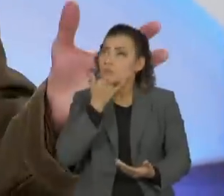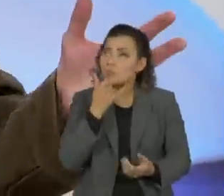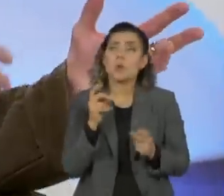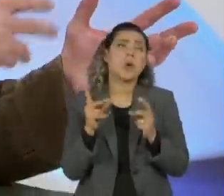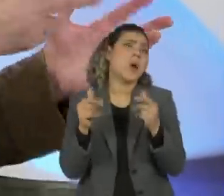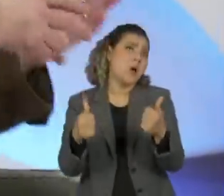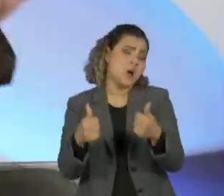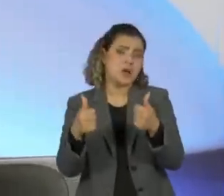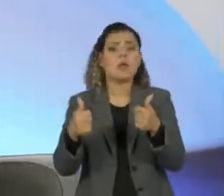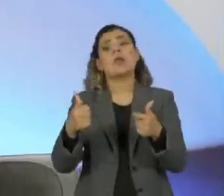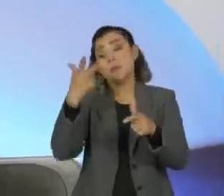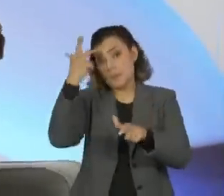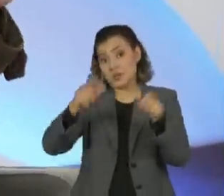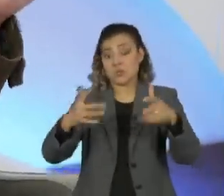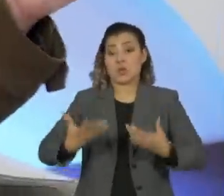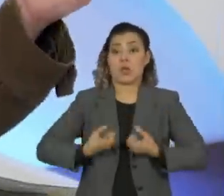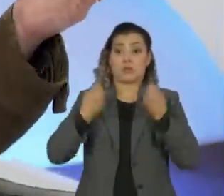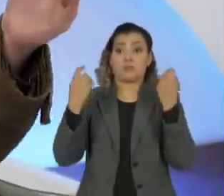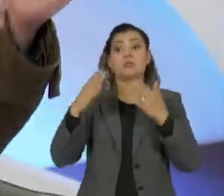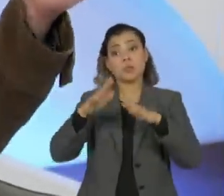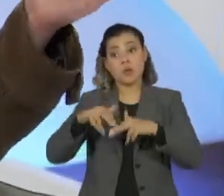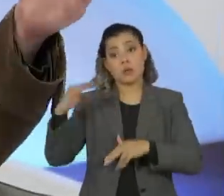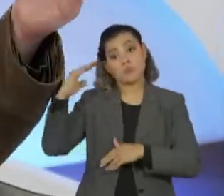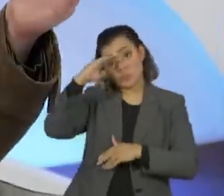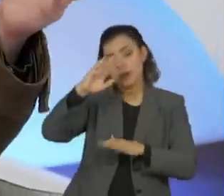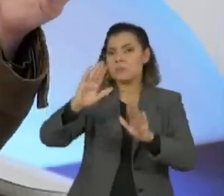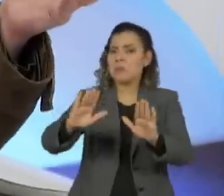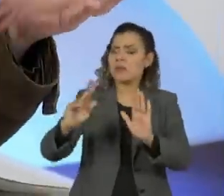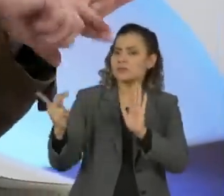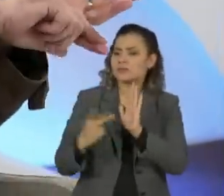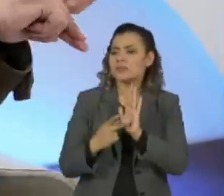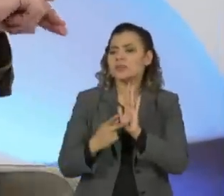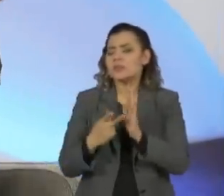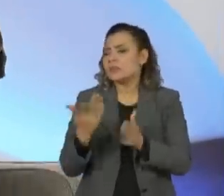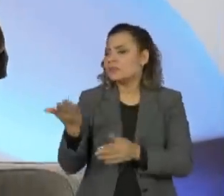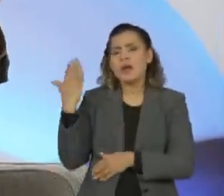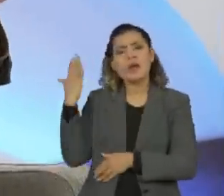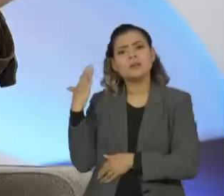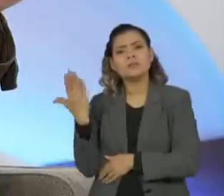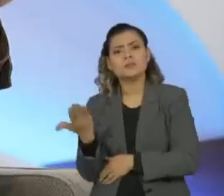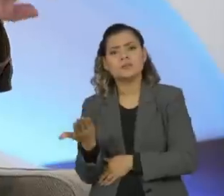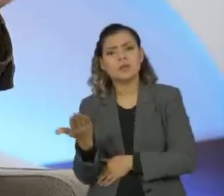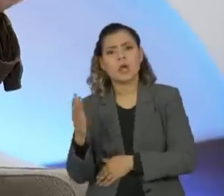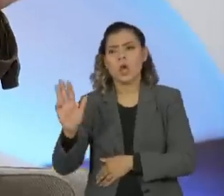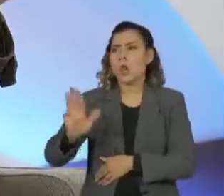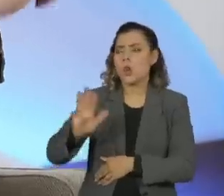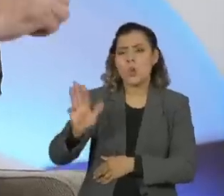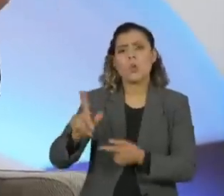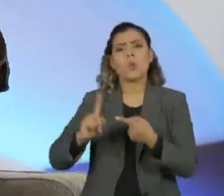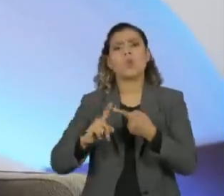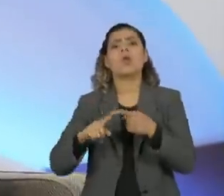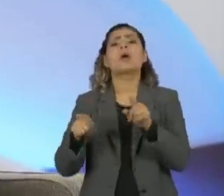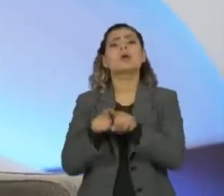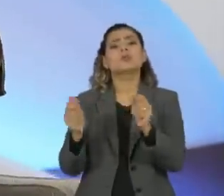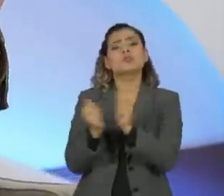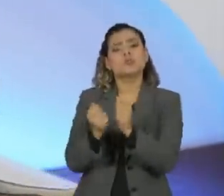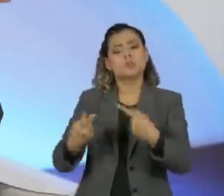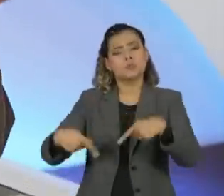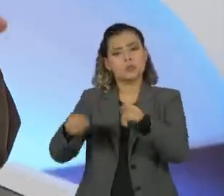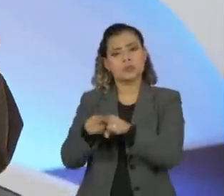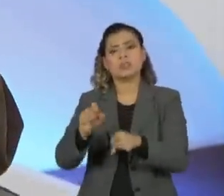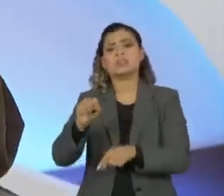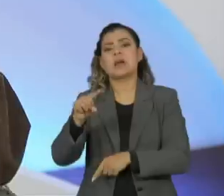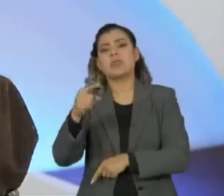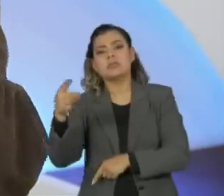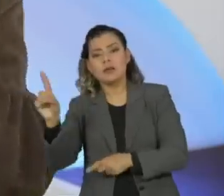se assusta com o Bolsonaro. A gente tem que lembrar aquela coisa que eu falei anteriormente, o Lula posando com o Kadhafi, com o Saddam Hussein, com a... Mas